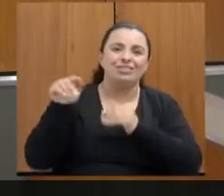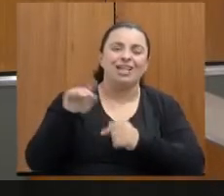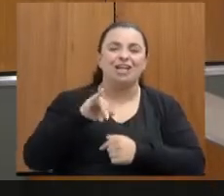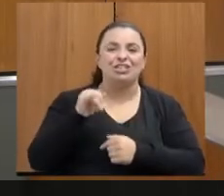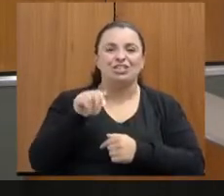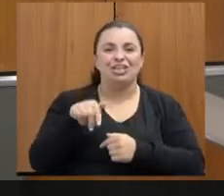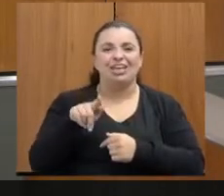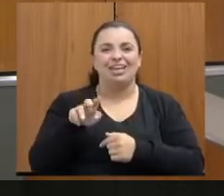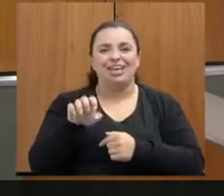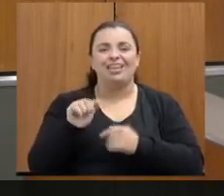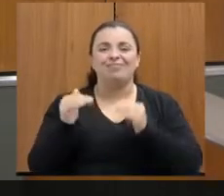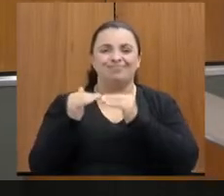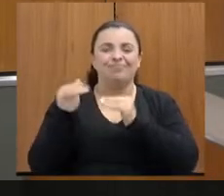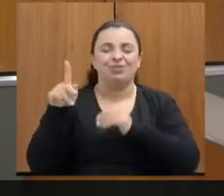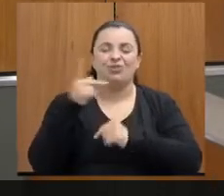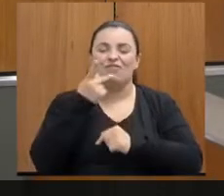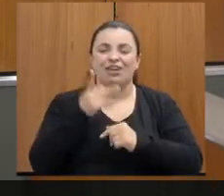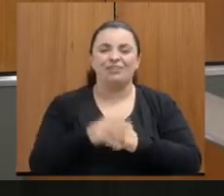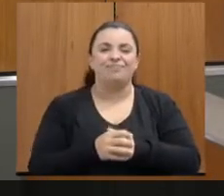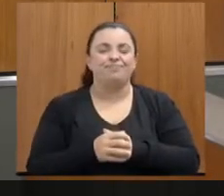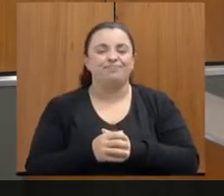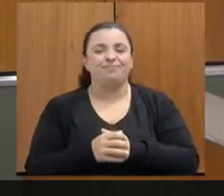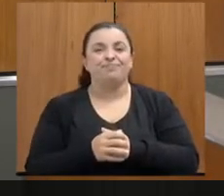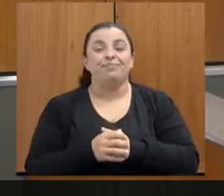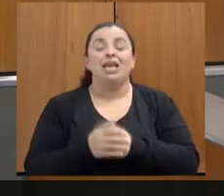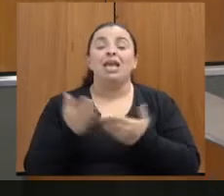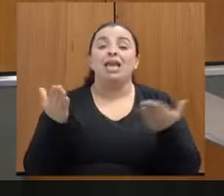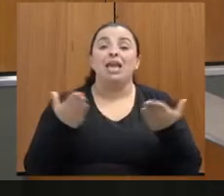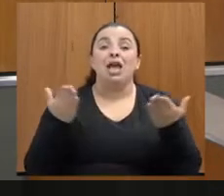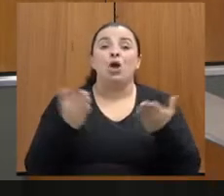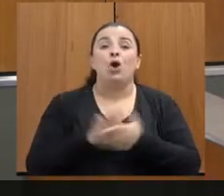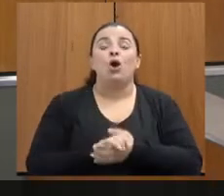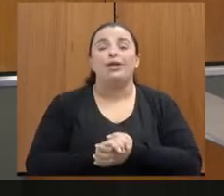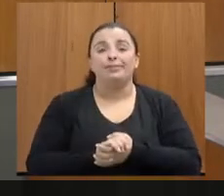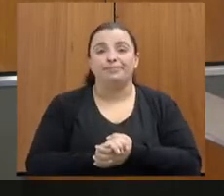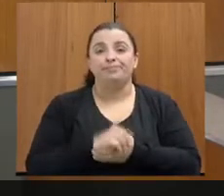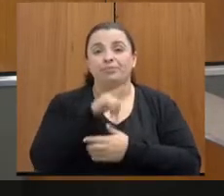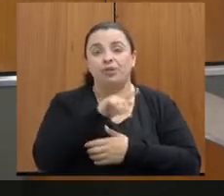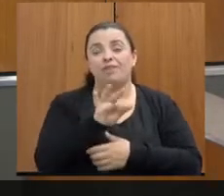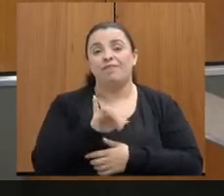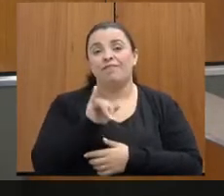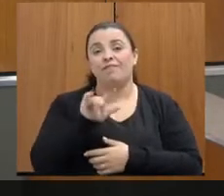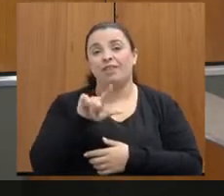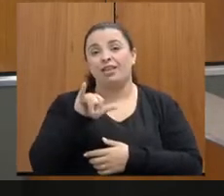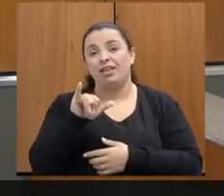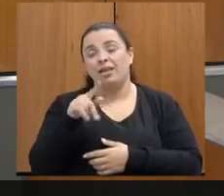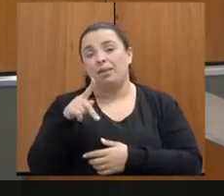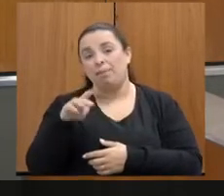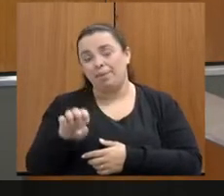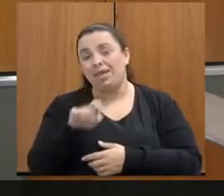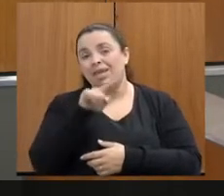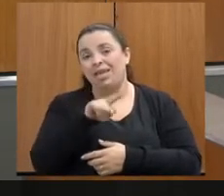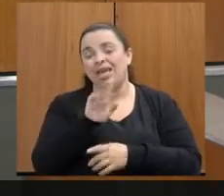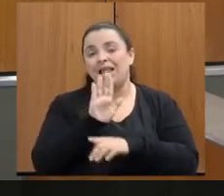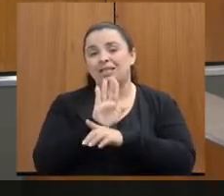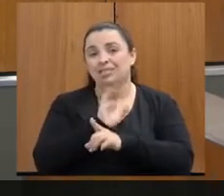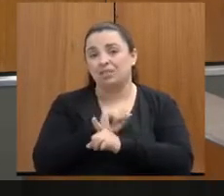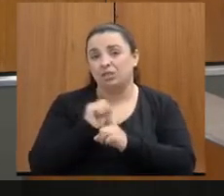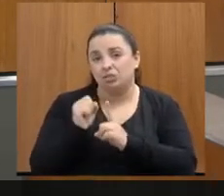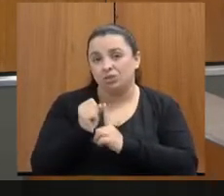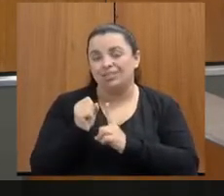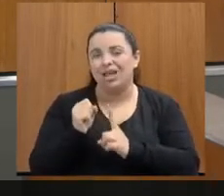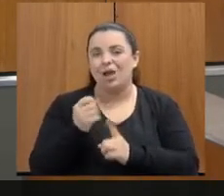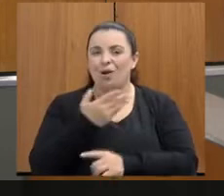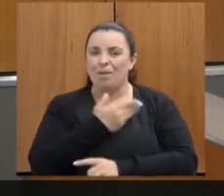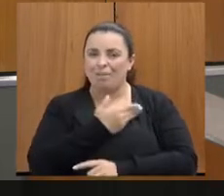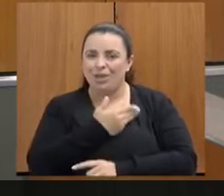Muito obrigada, Roberta. E agora eu vou passar a palavra para o Felipe da Silva, que é assistente social, meu